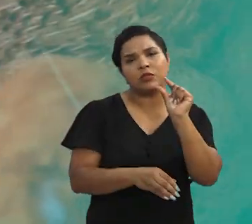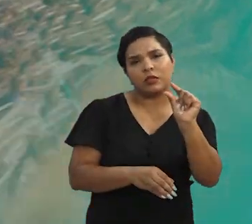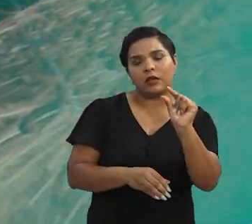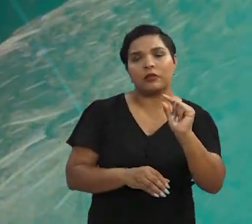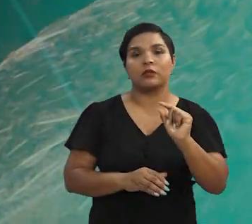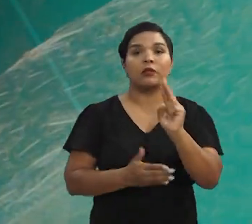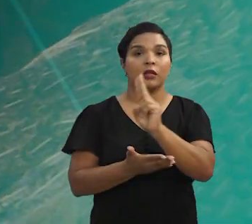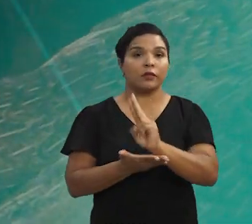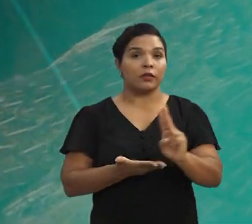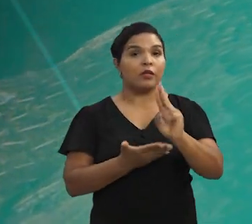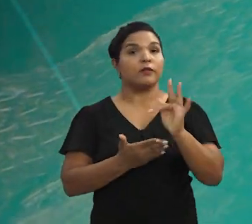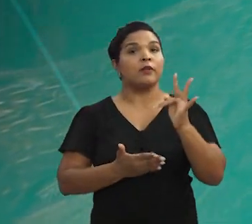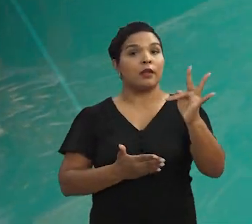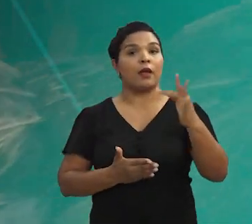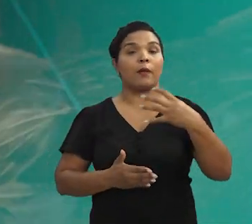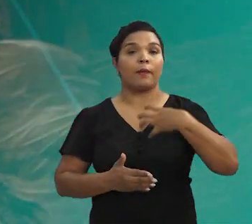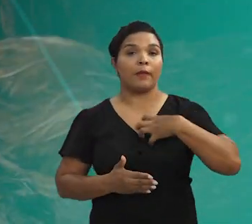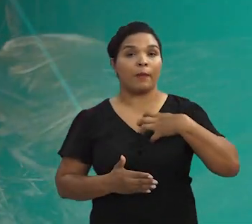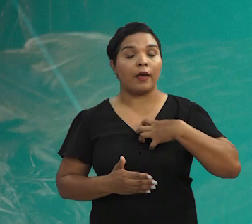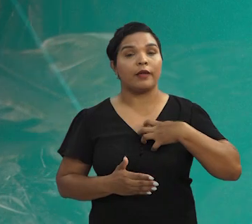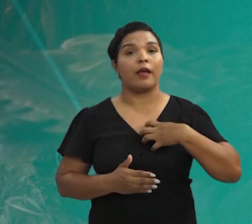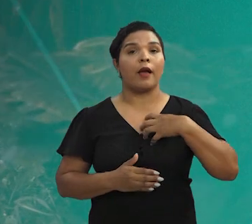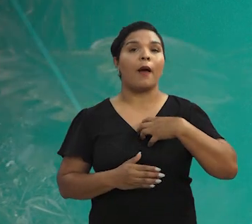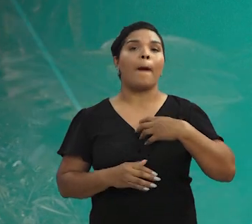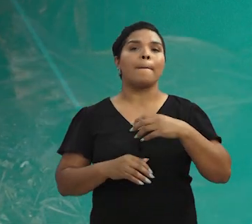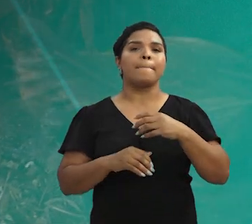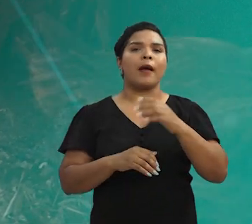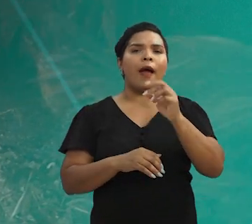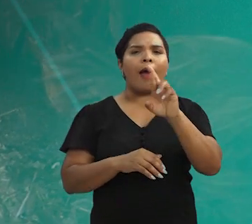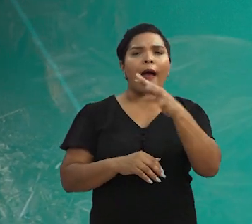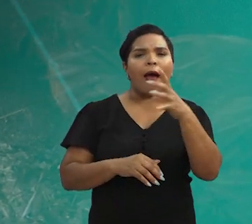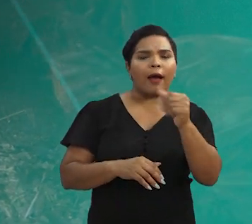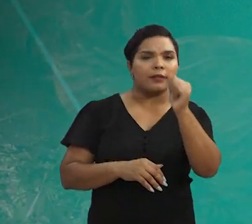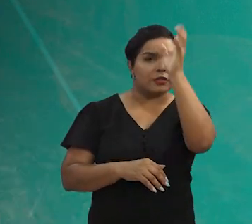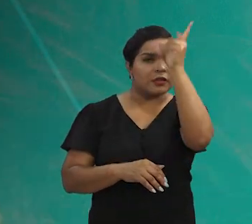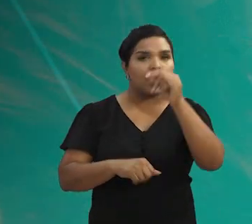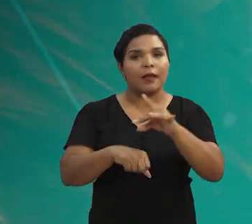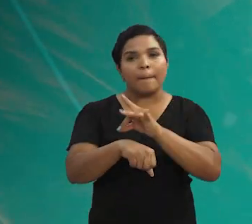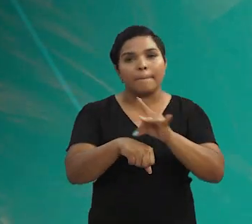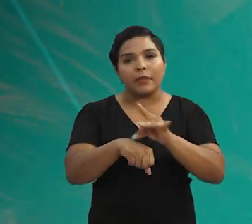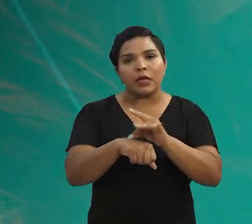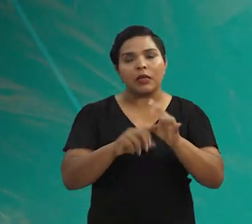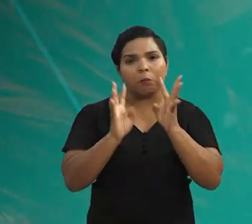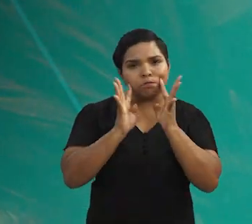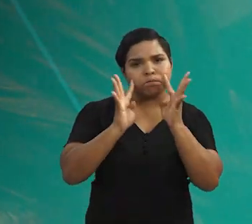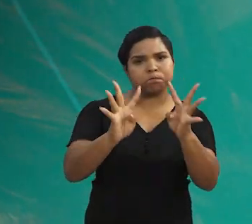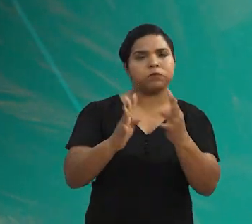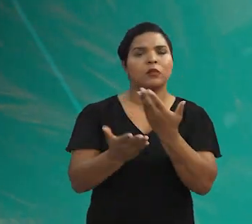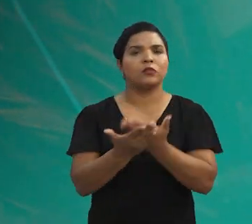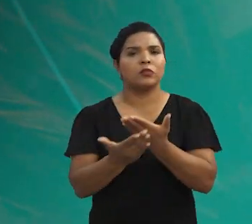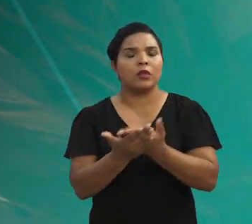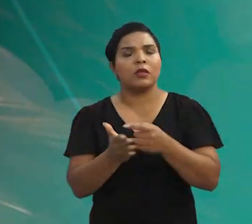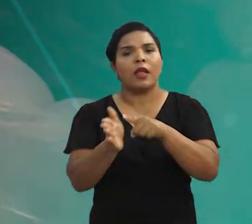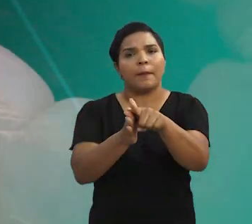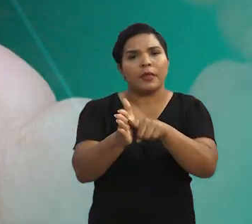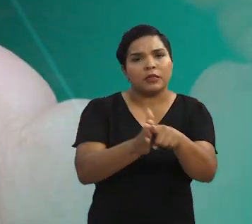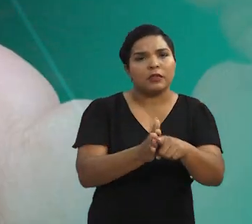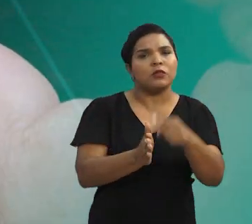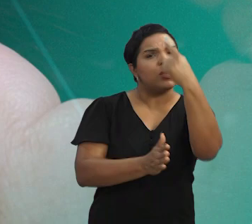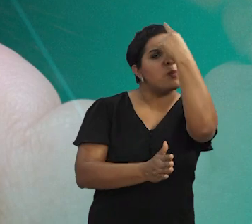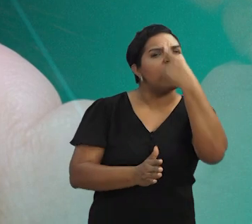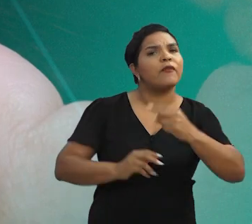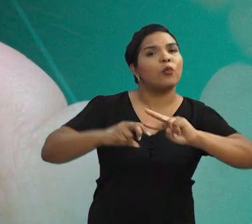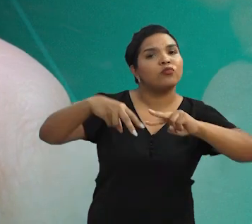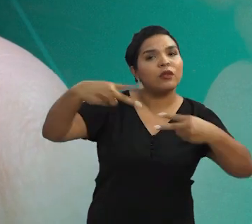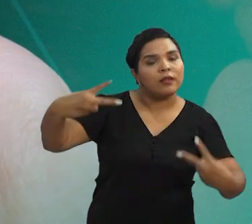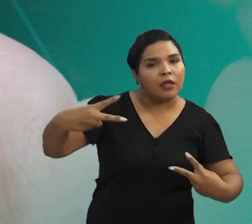Universidade Estadual do Sudoeste da Bahia, uma raça de galinhas de cor de pele preta vem chamando a atenção de estudiosos que pesquisam seu